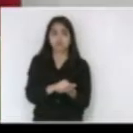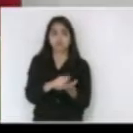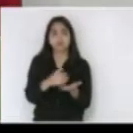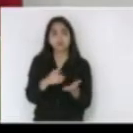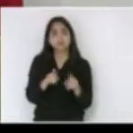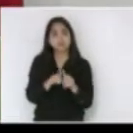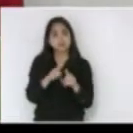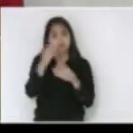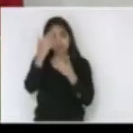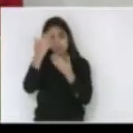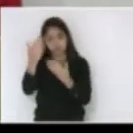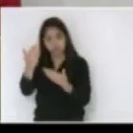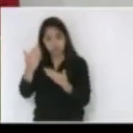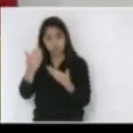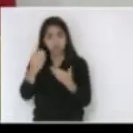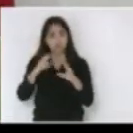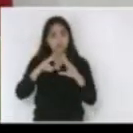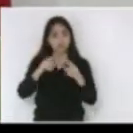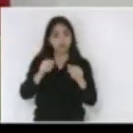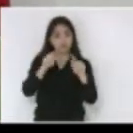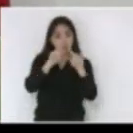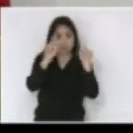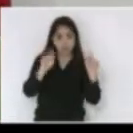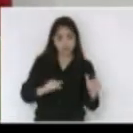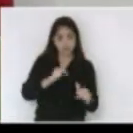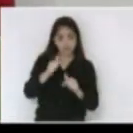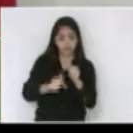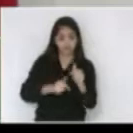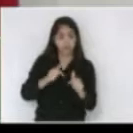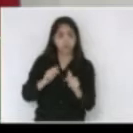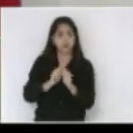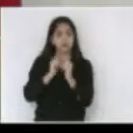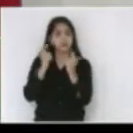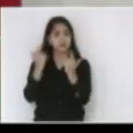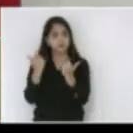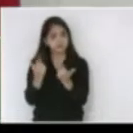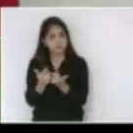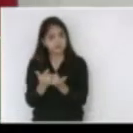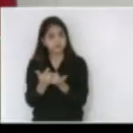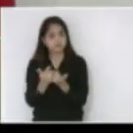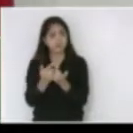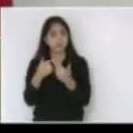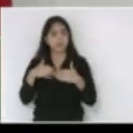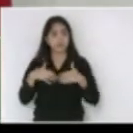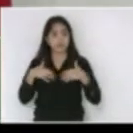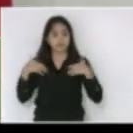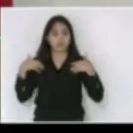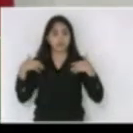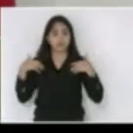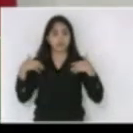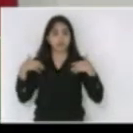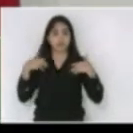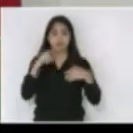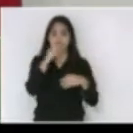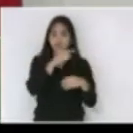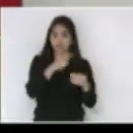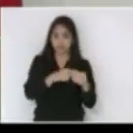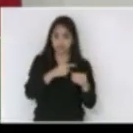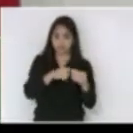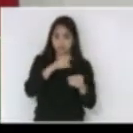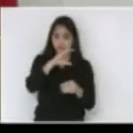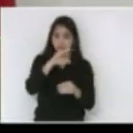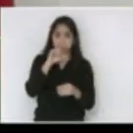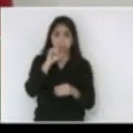agradecer aos servidores dessa casa que na homenagem que nós fizemos no município de Capinzal